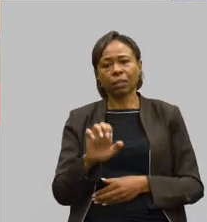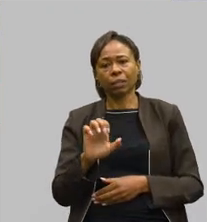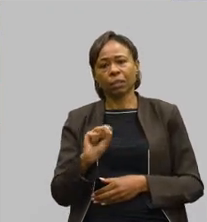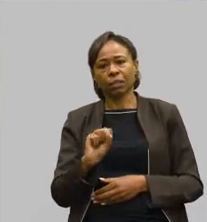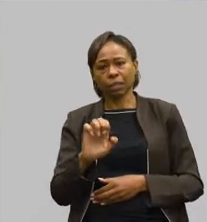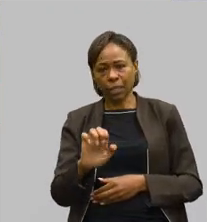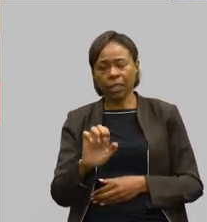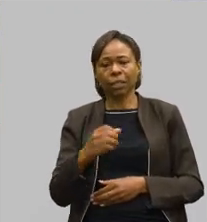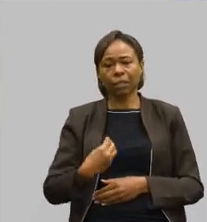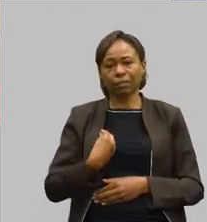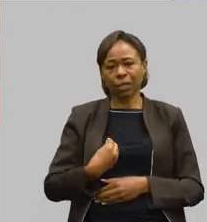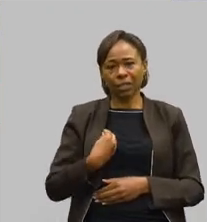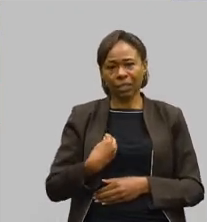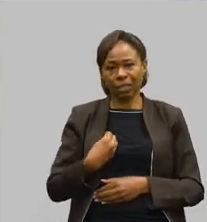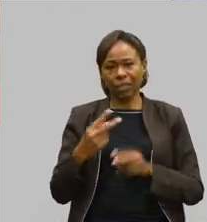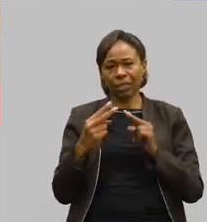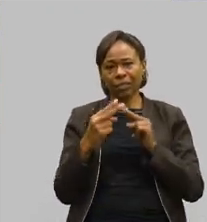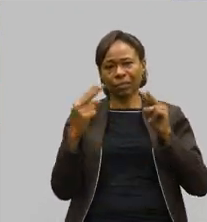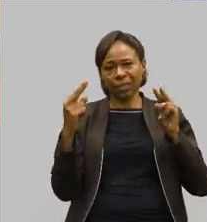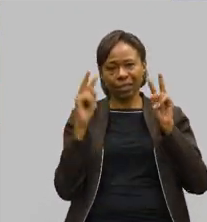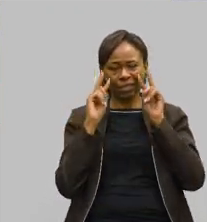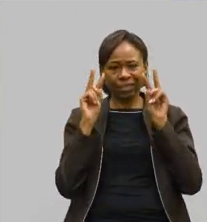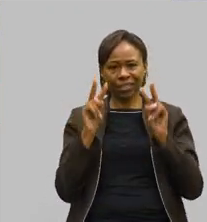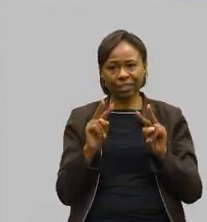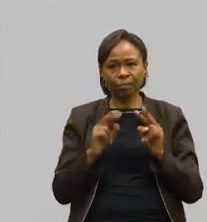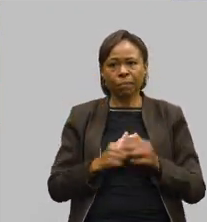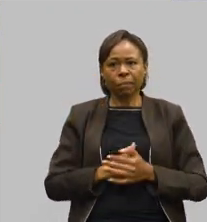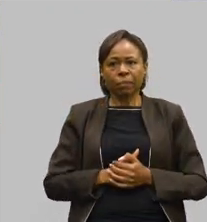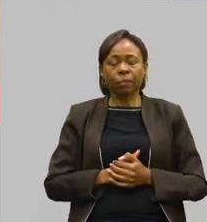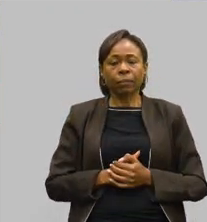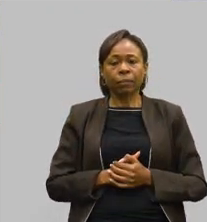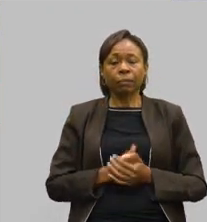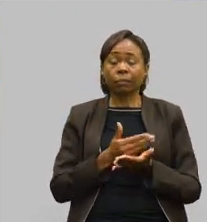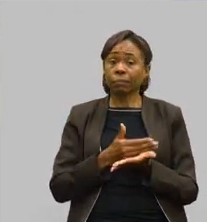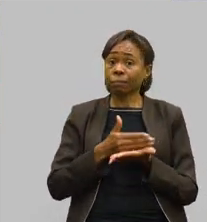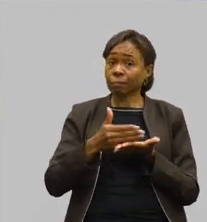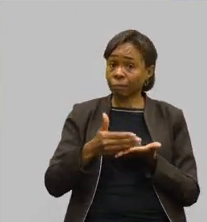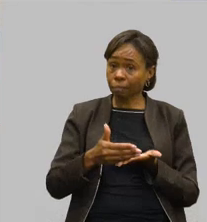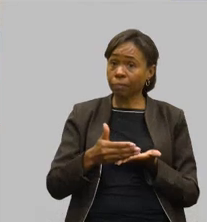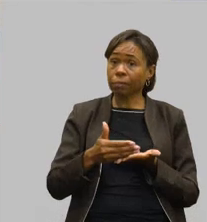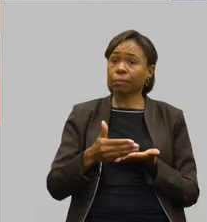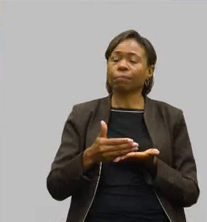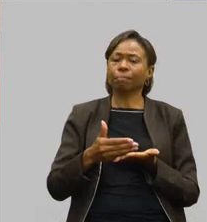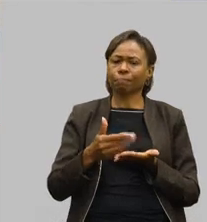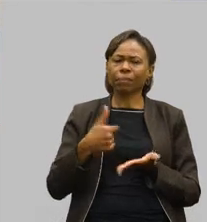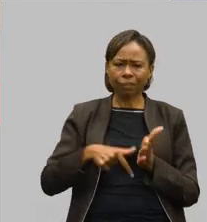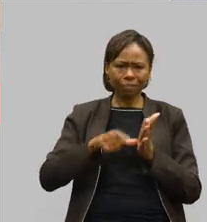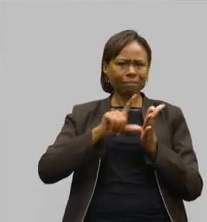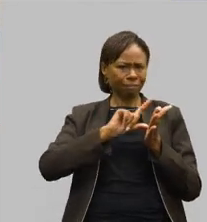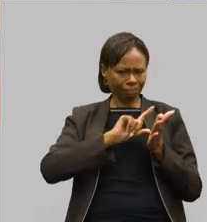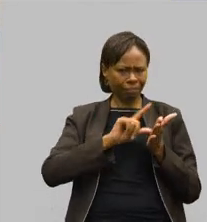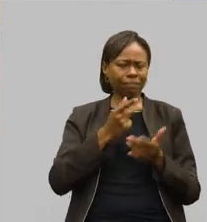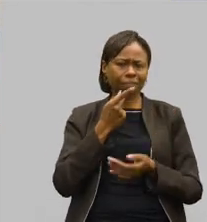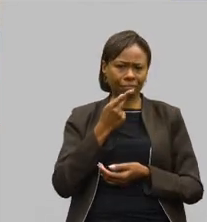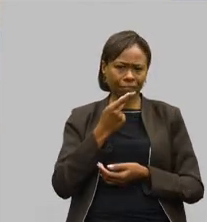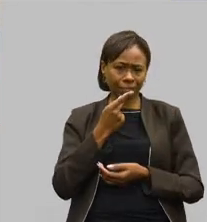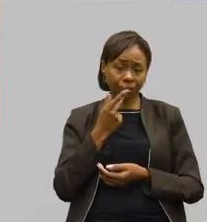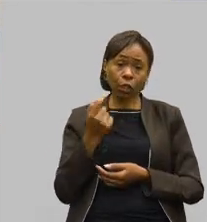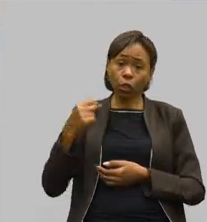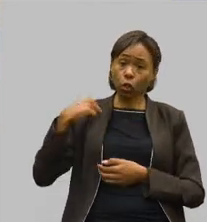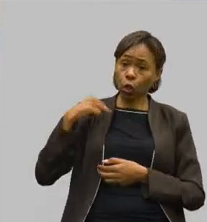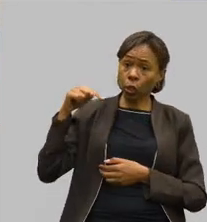e também está nos acompanhando pelos canais de comunicação. Bom, iniciando, como já disse anteriormente, nós estamos aqui